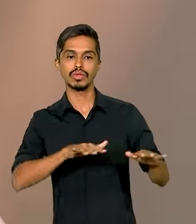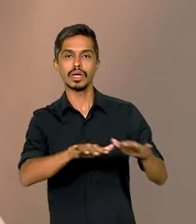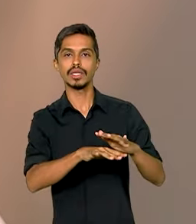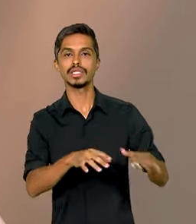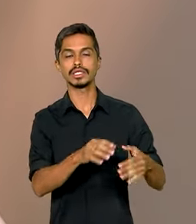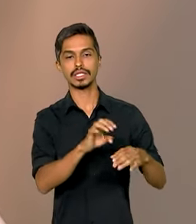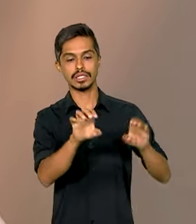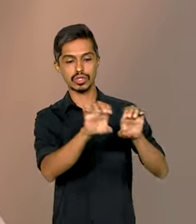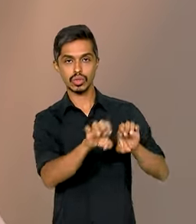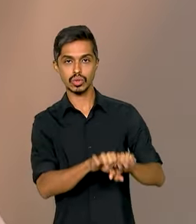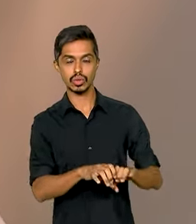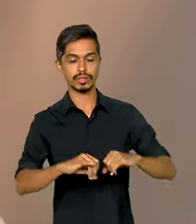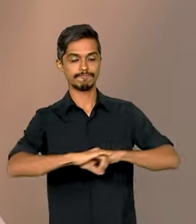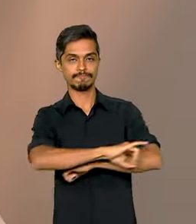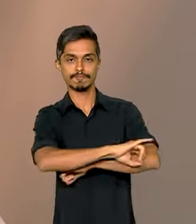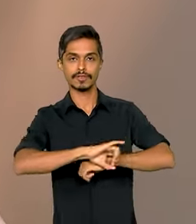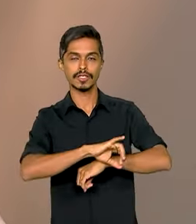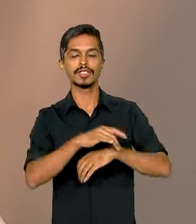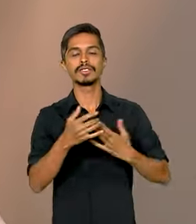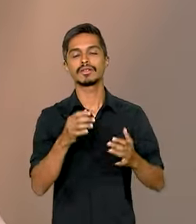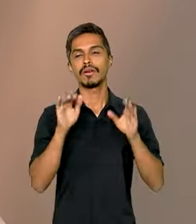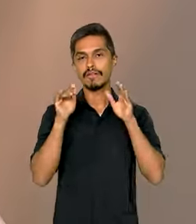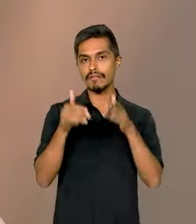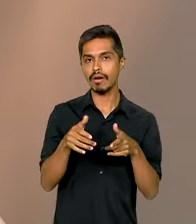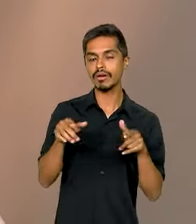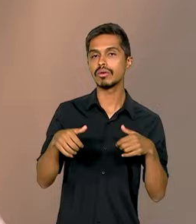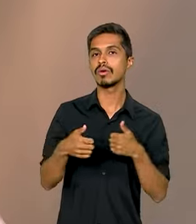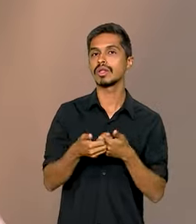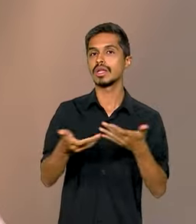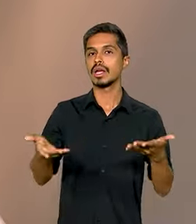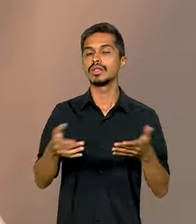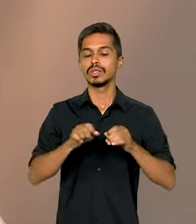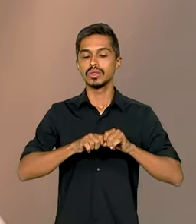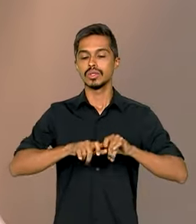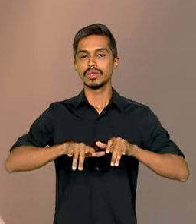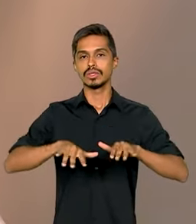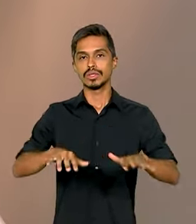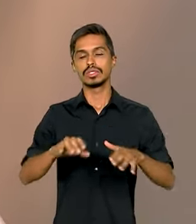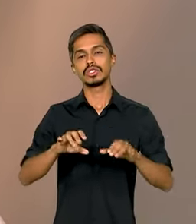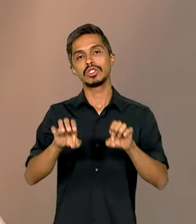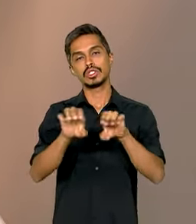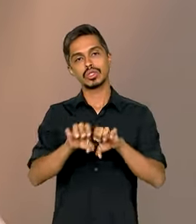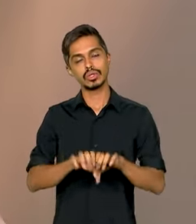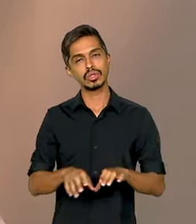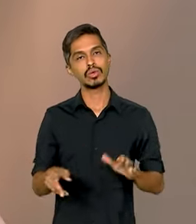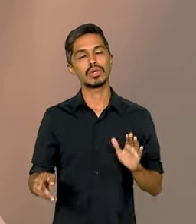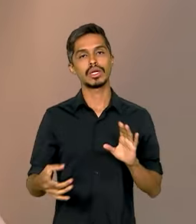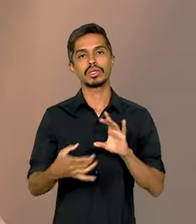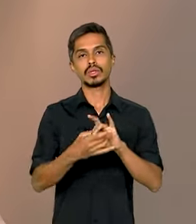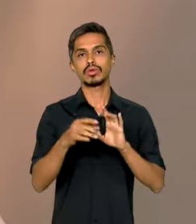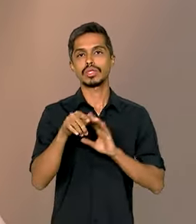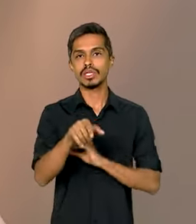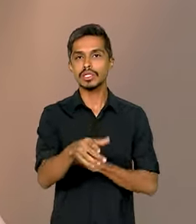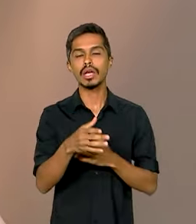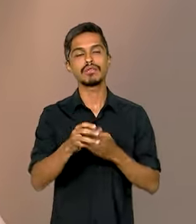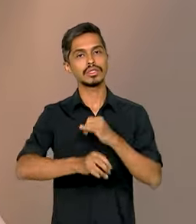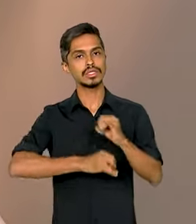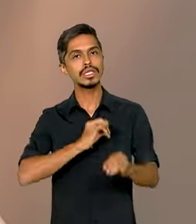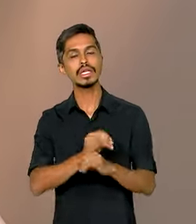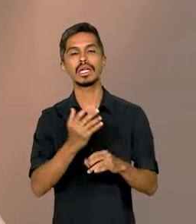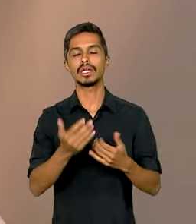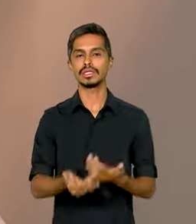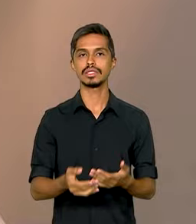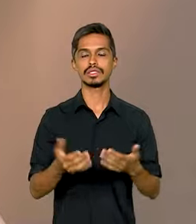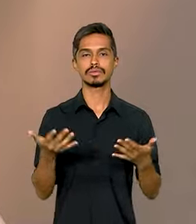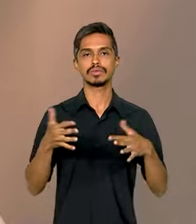infraestrutura, que justamente visa levar essa ampliação de infraestrutura, elevar conectividade, inclusão digital